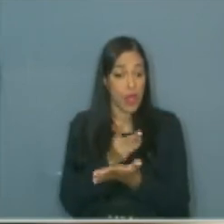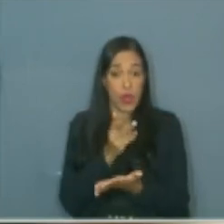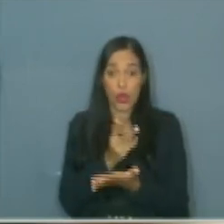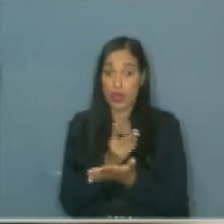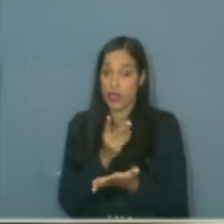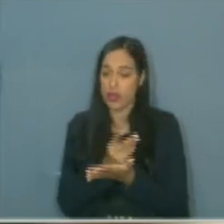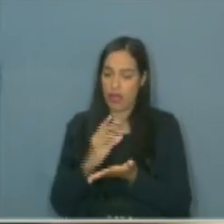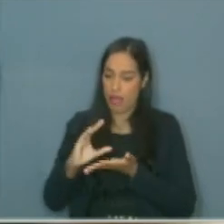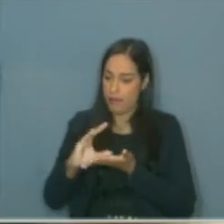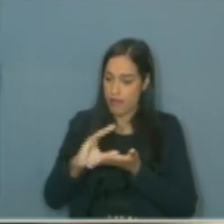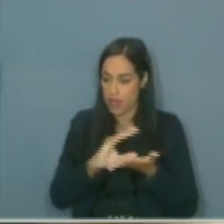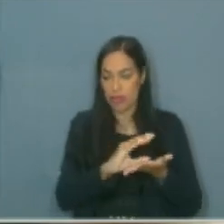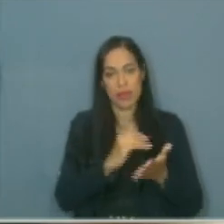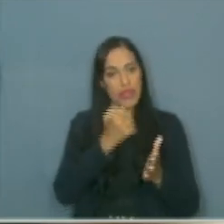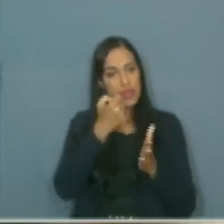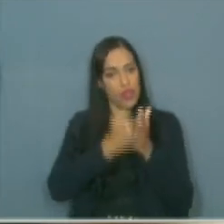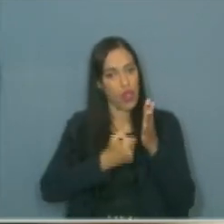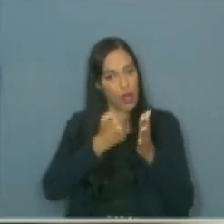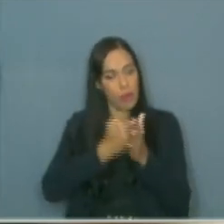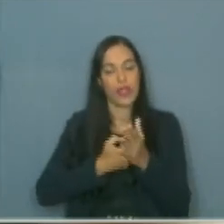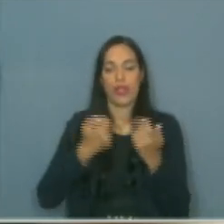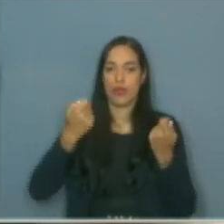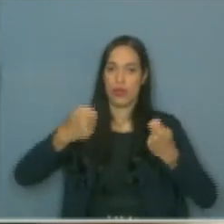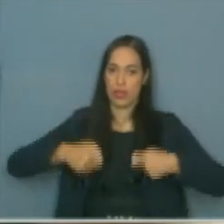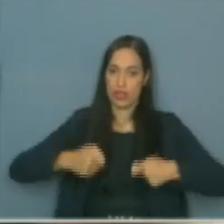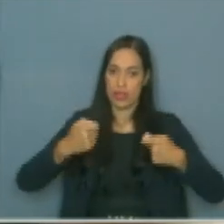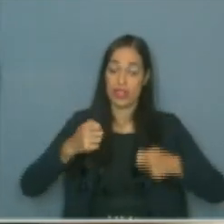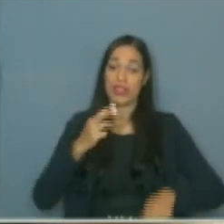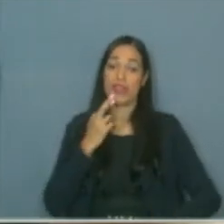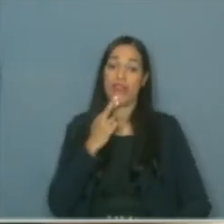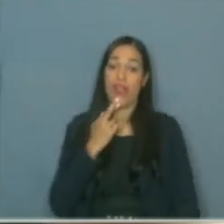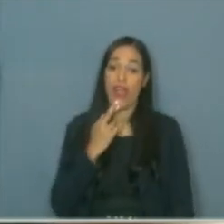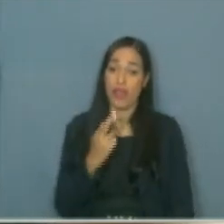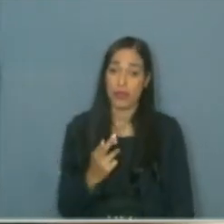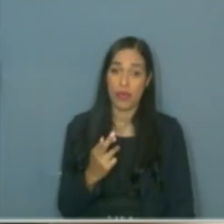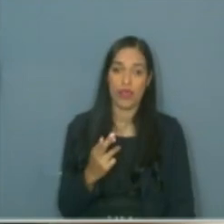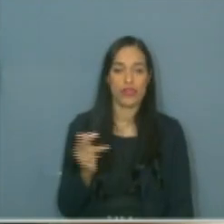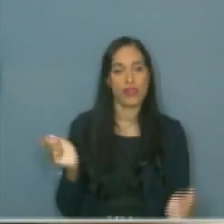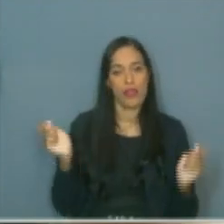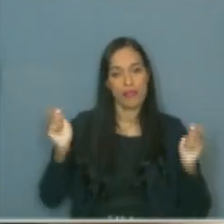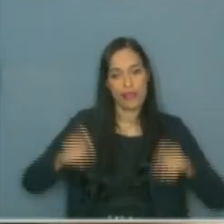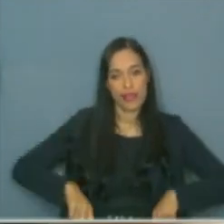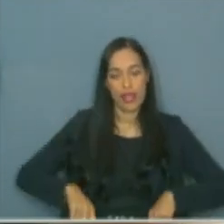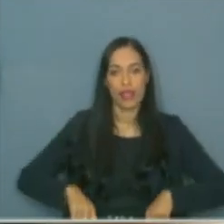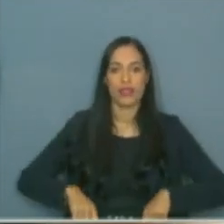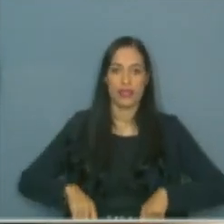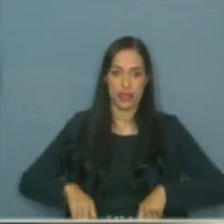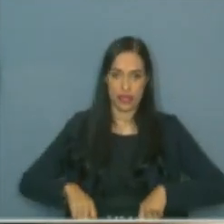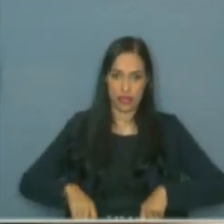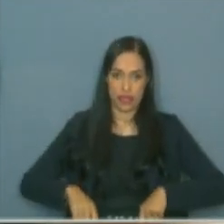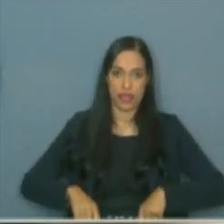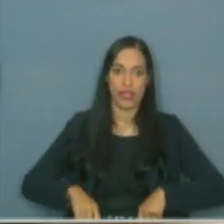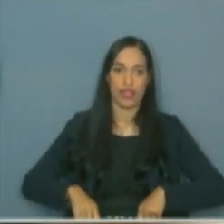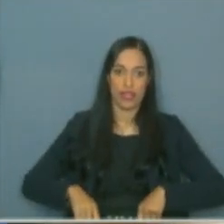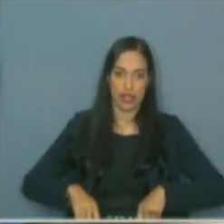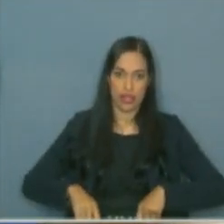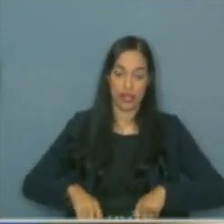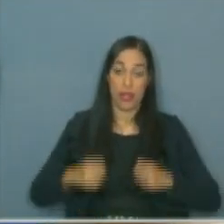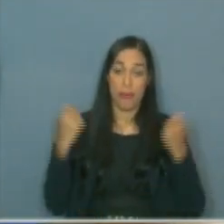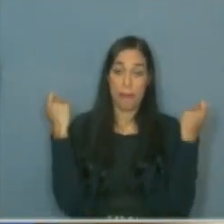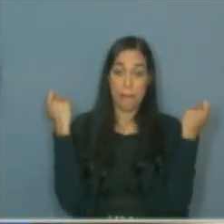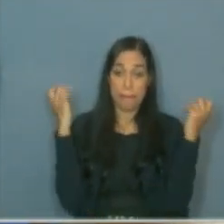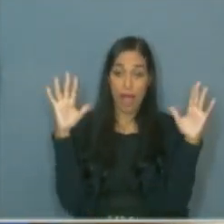investimentos e cobrando, quando necessário, uma resposta rápida e eficaz. Assim, quero